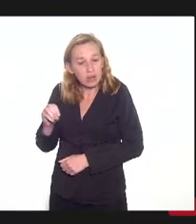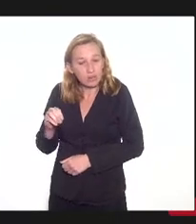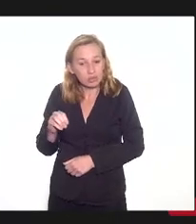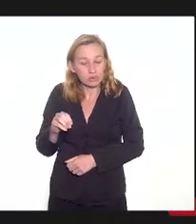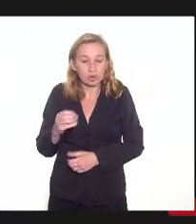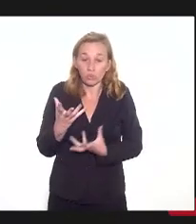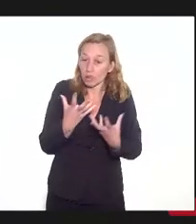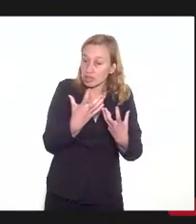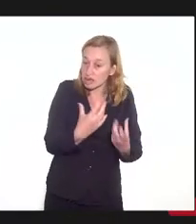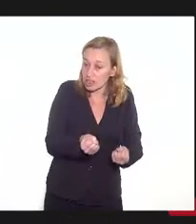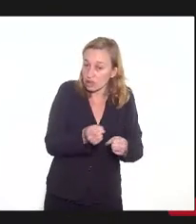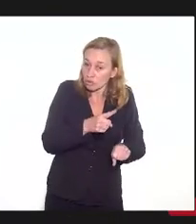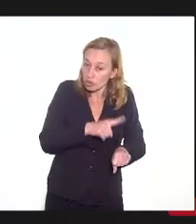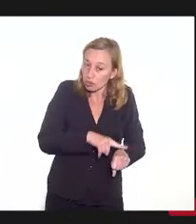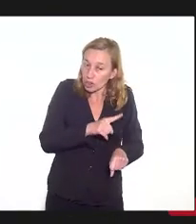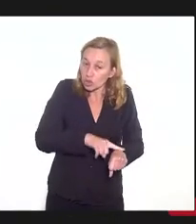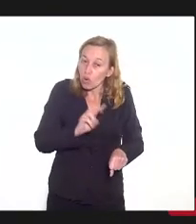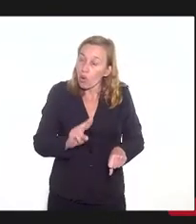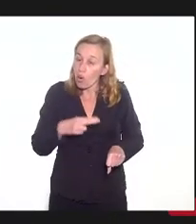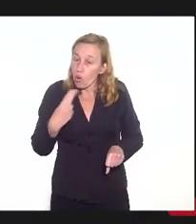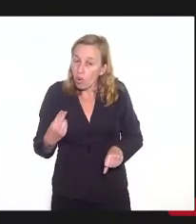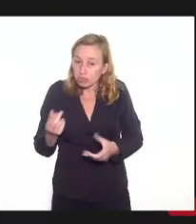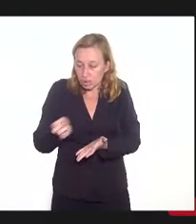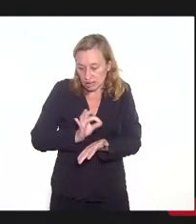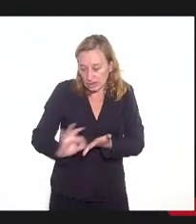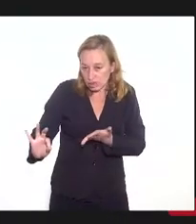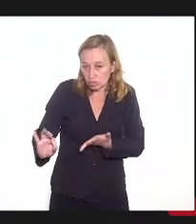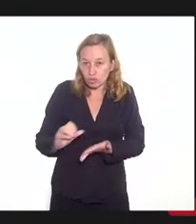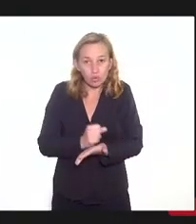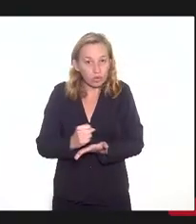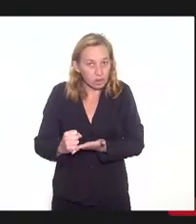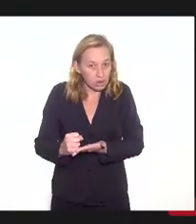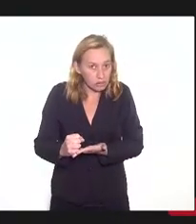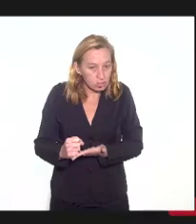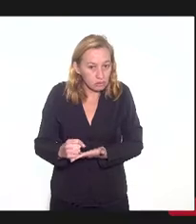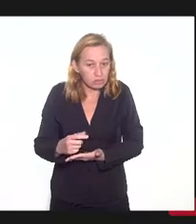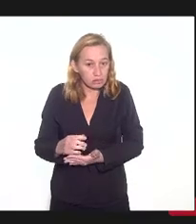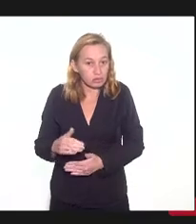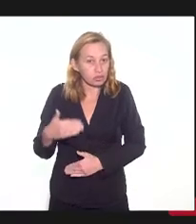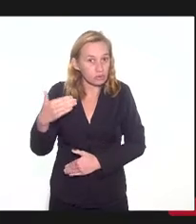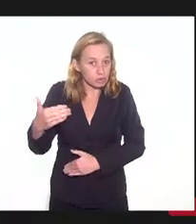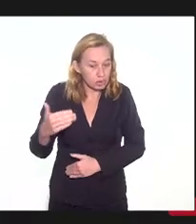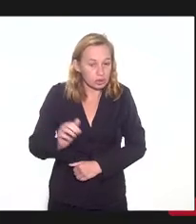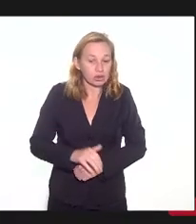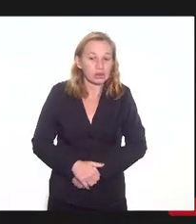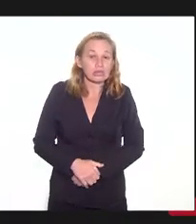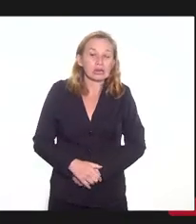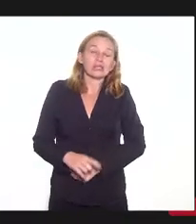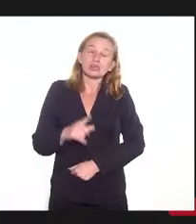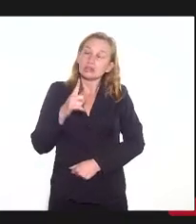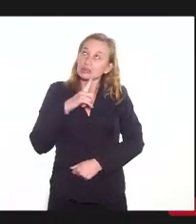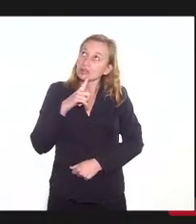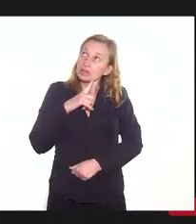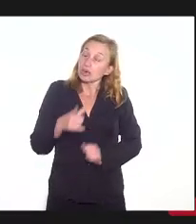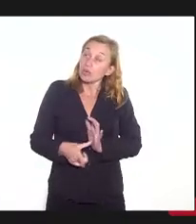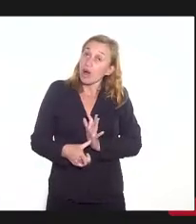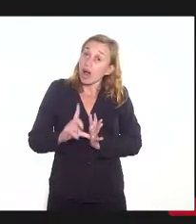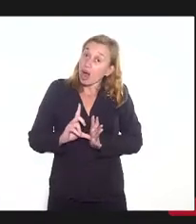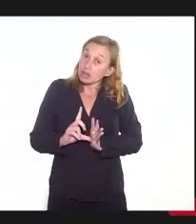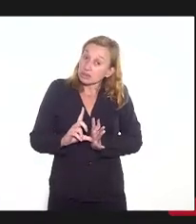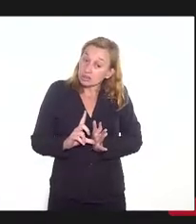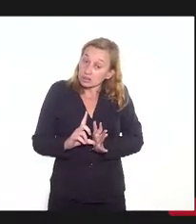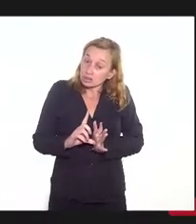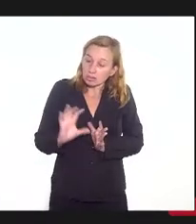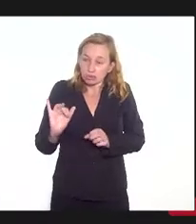aceite ou se dará na assinatura do contrato lá na frente. E nós temos antes mesmo de